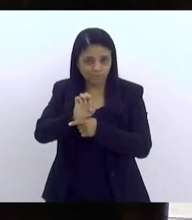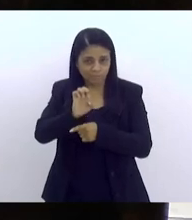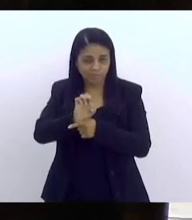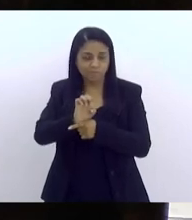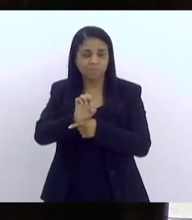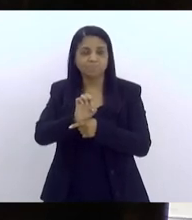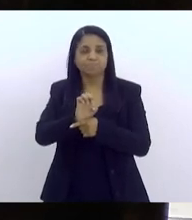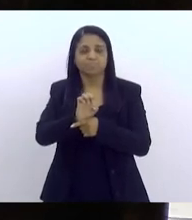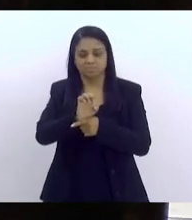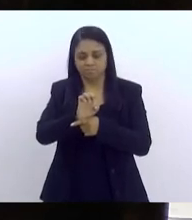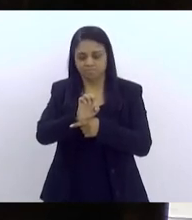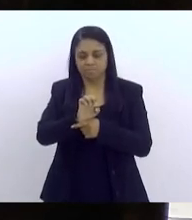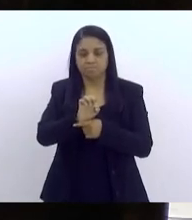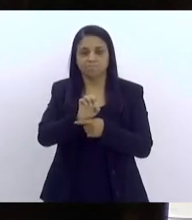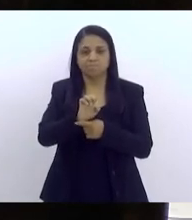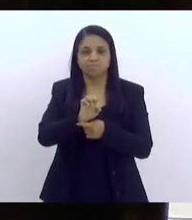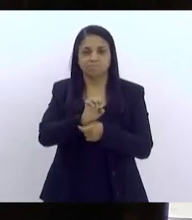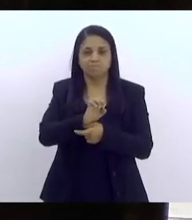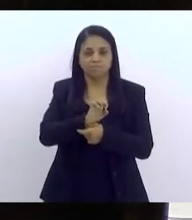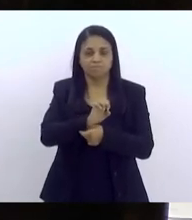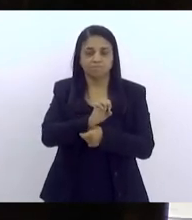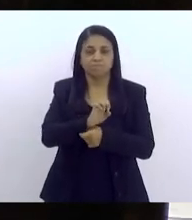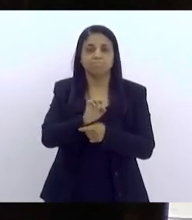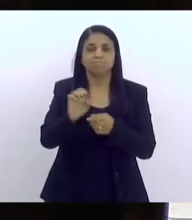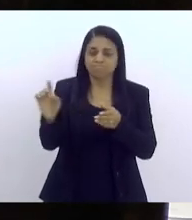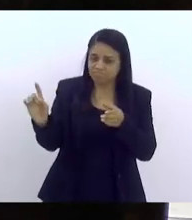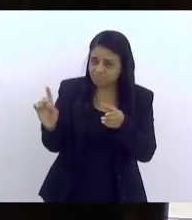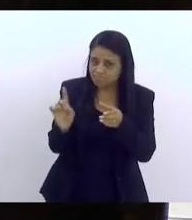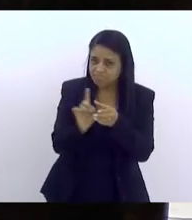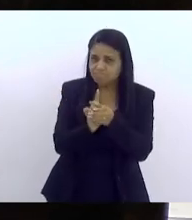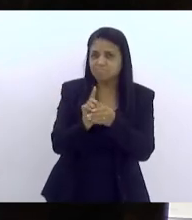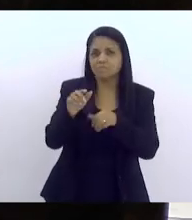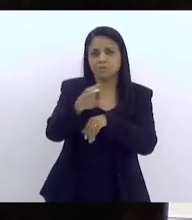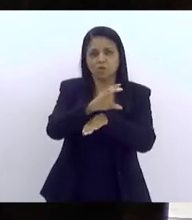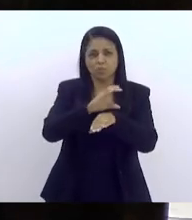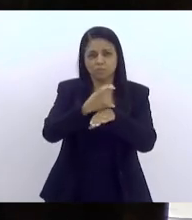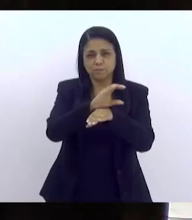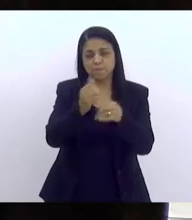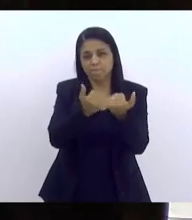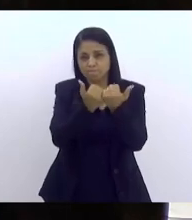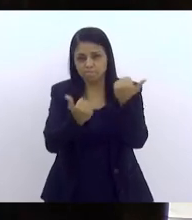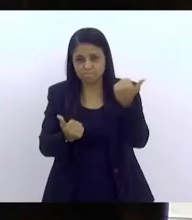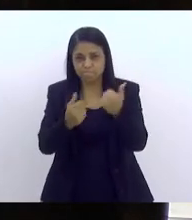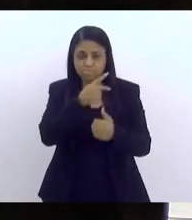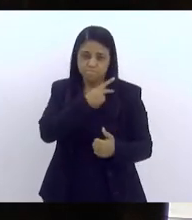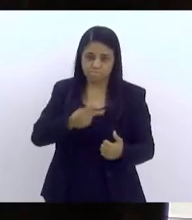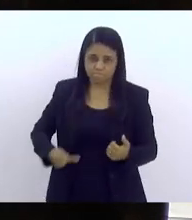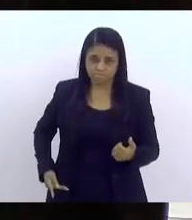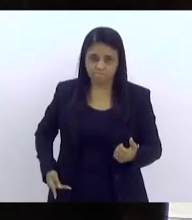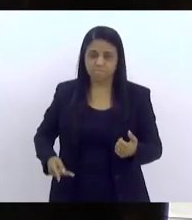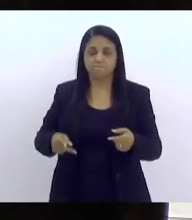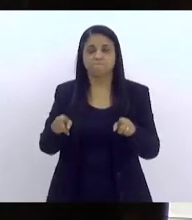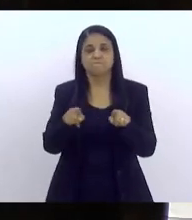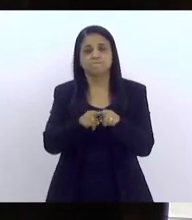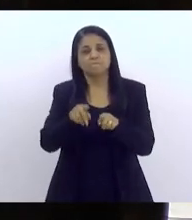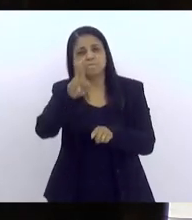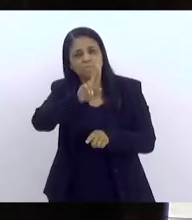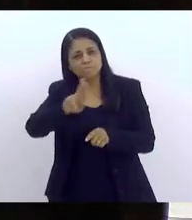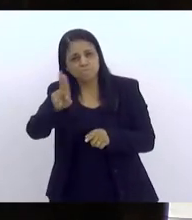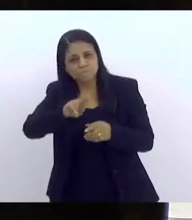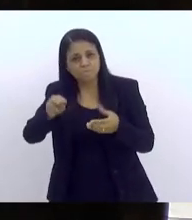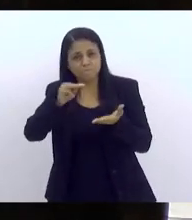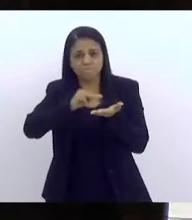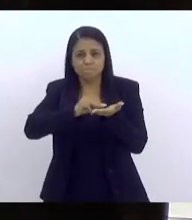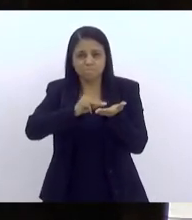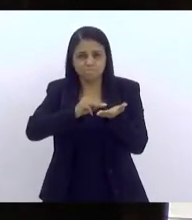parte também dessa comissão e é vice-presidente. Queria ressaltar também o nome dos outros membros